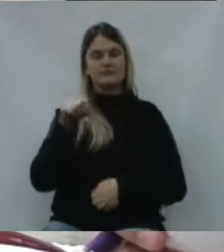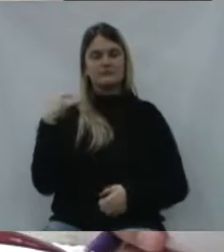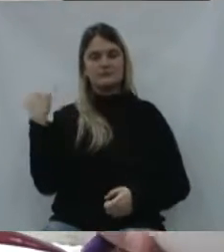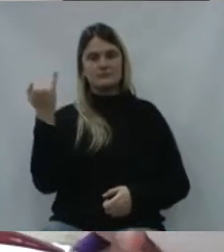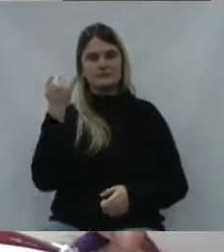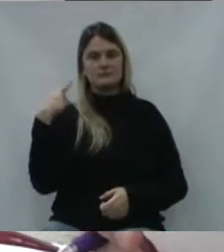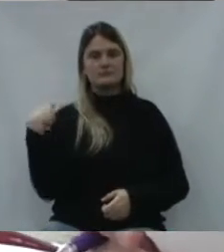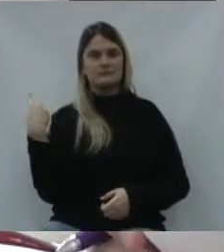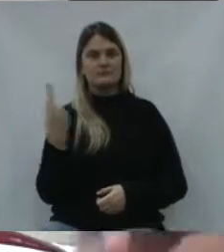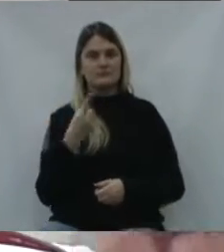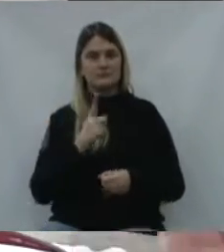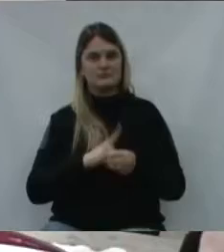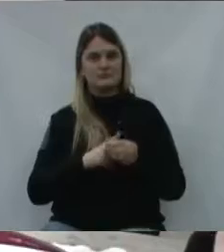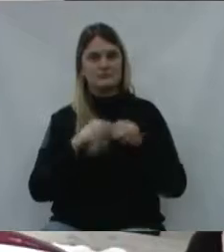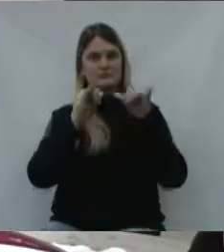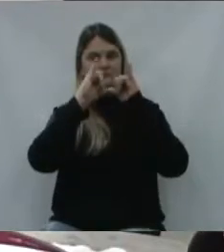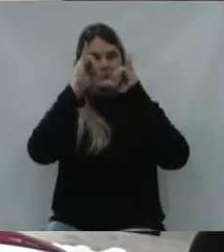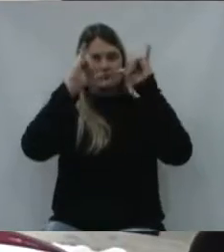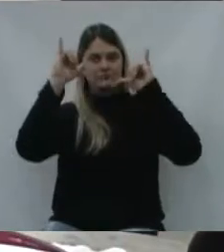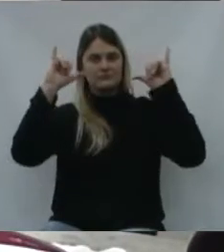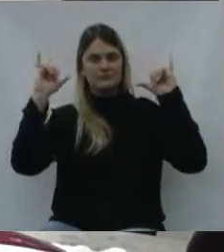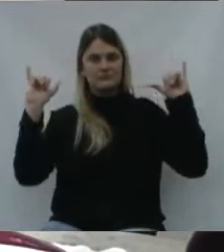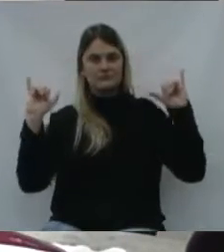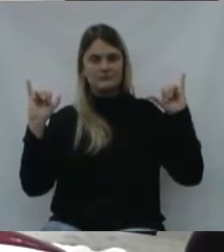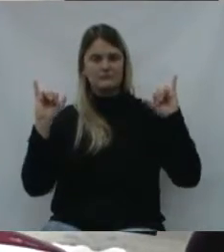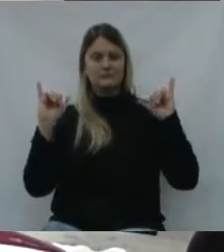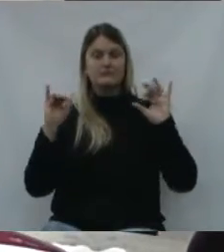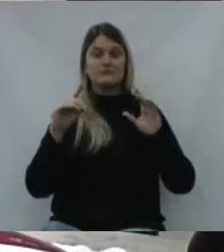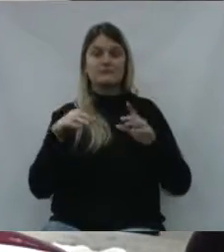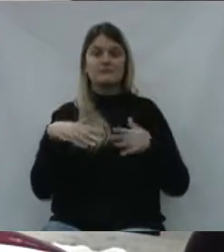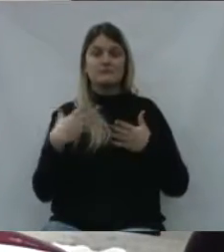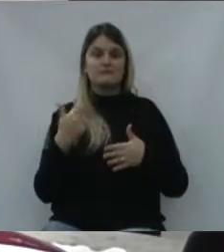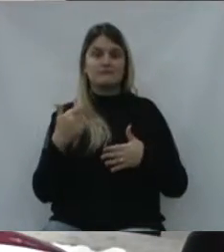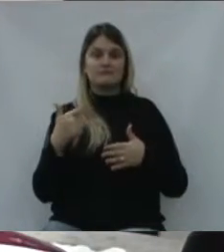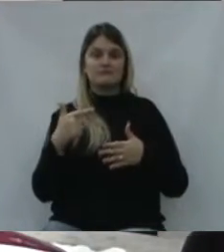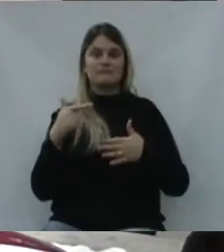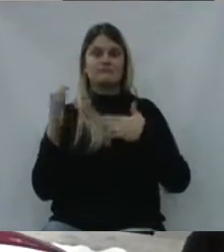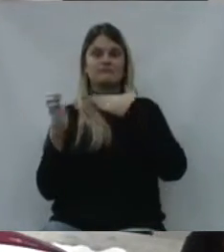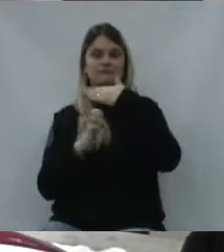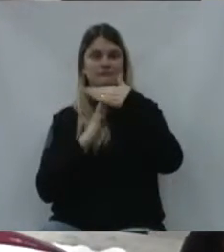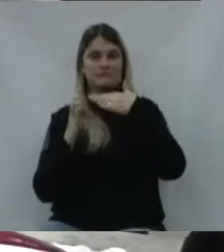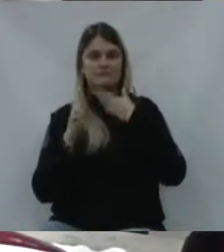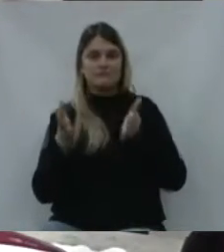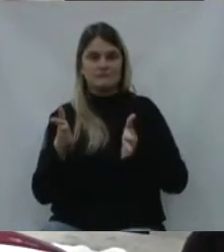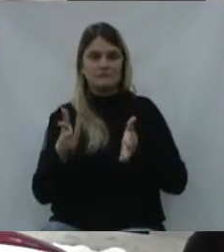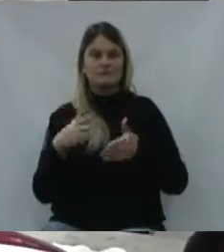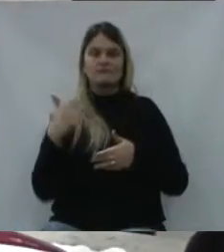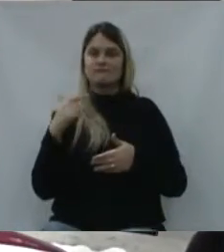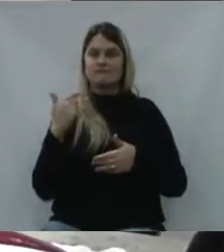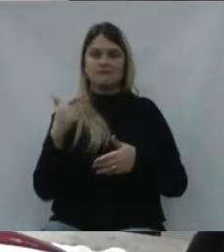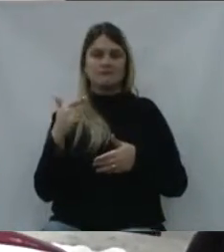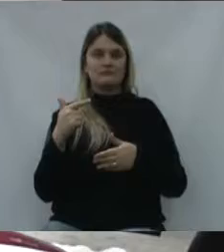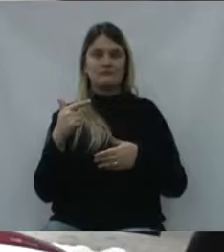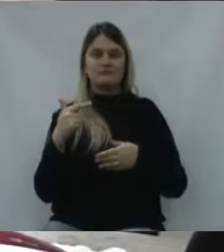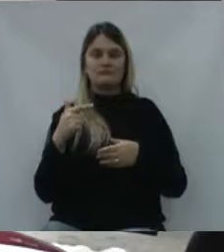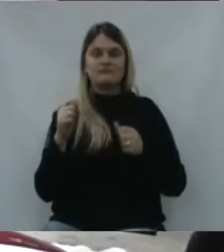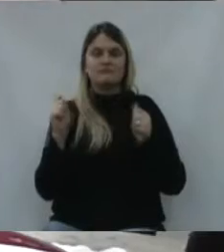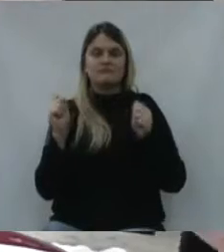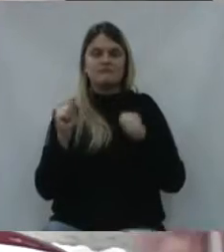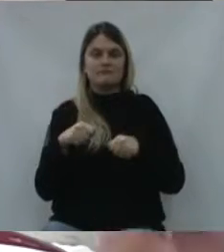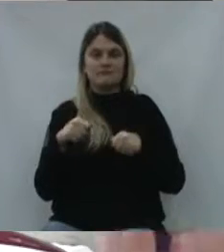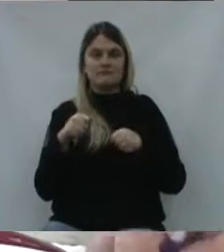importante para a nossa cidade ser divulgada. Já que não temos grandes empresas hoje em dia, não temos a